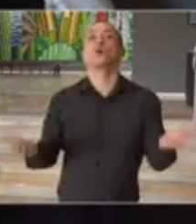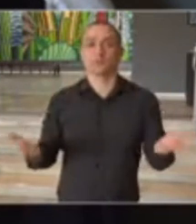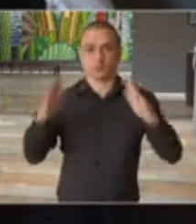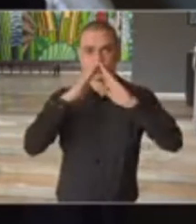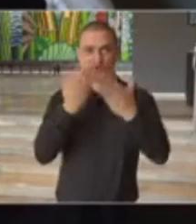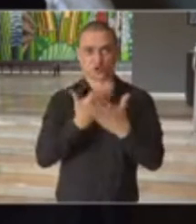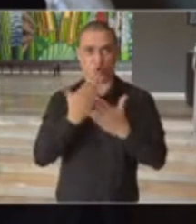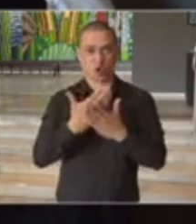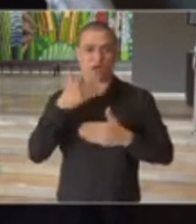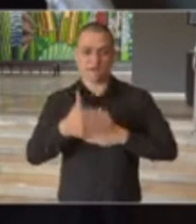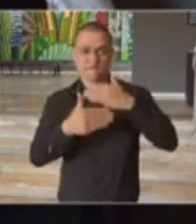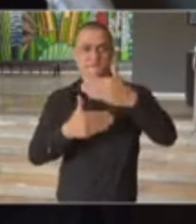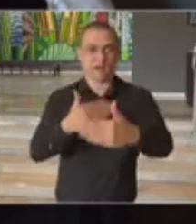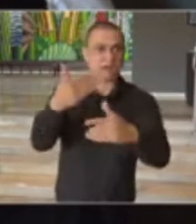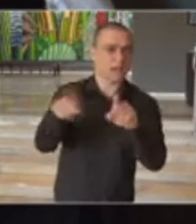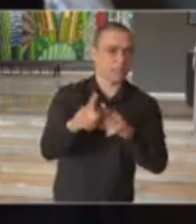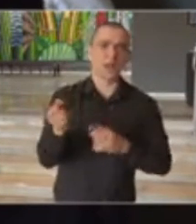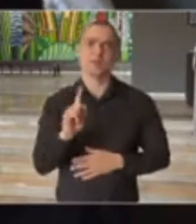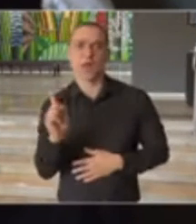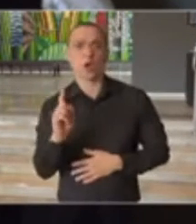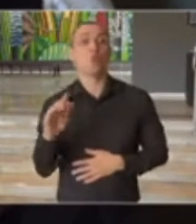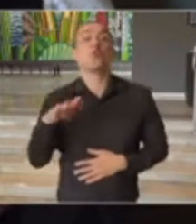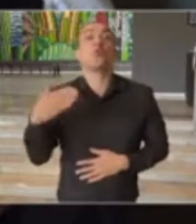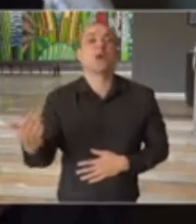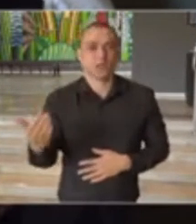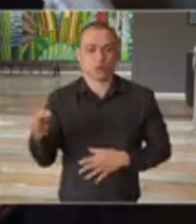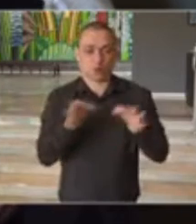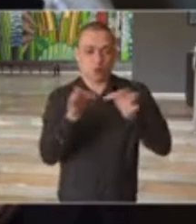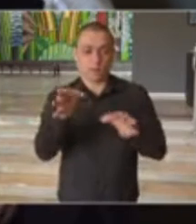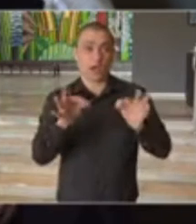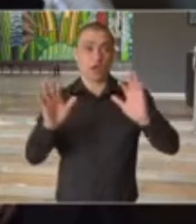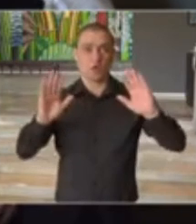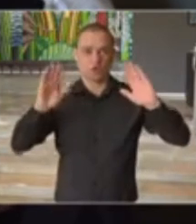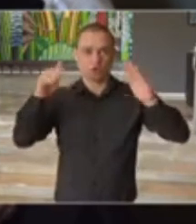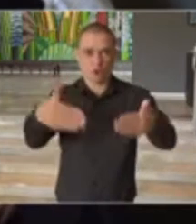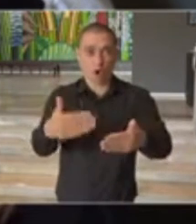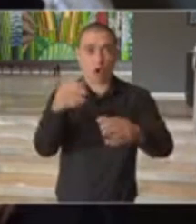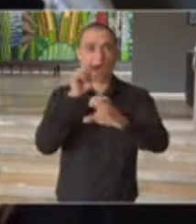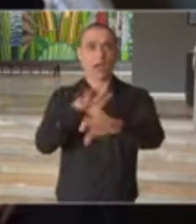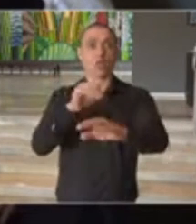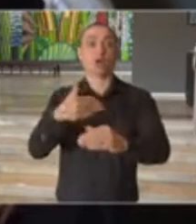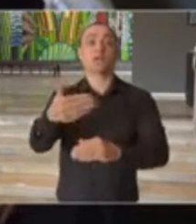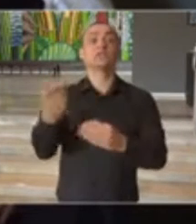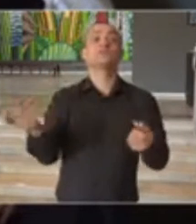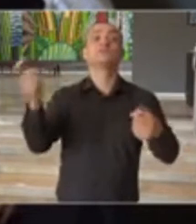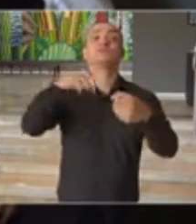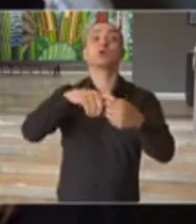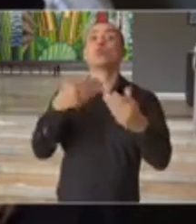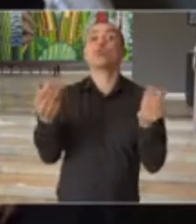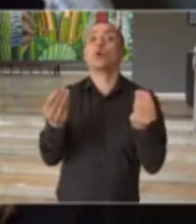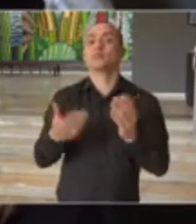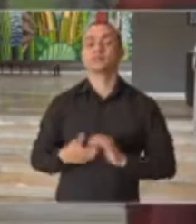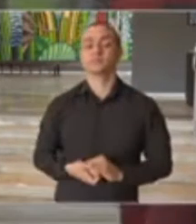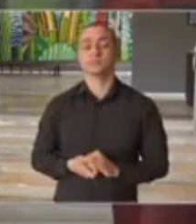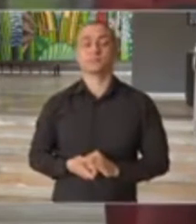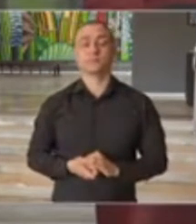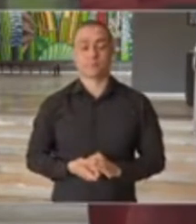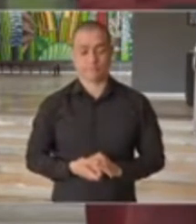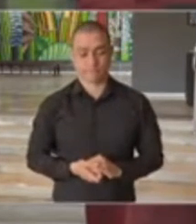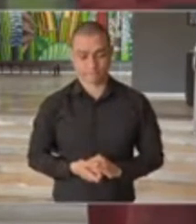serão em fases também, não serão, quando que um plano educacional será aqui exposto? Obrigada.